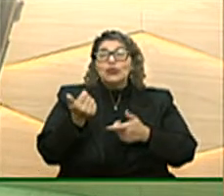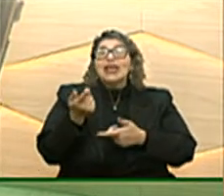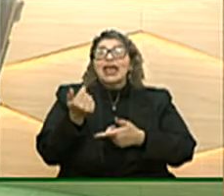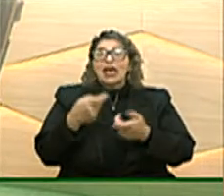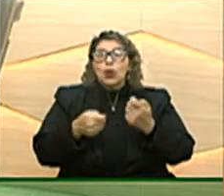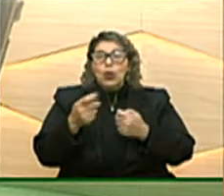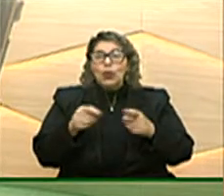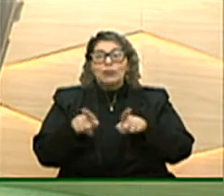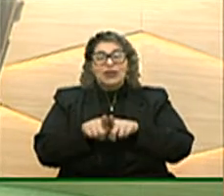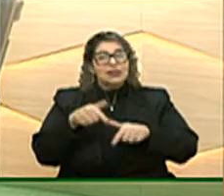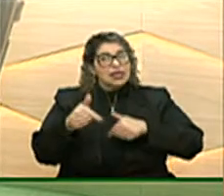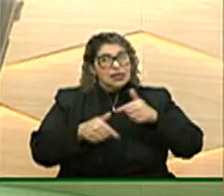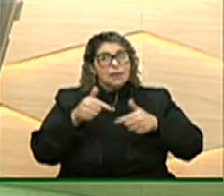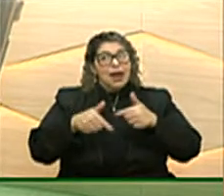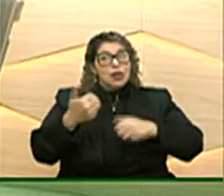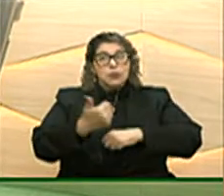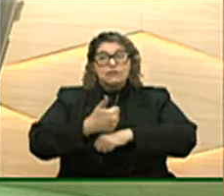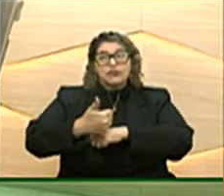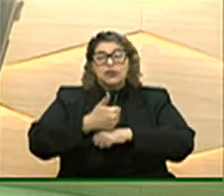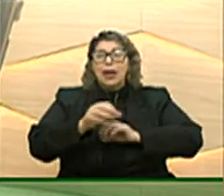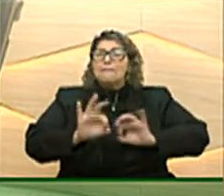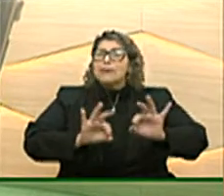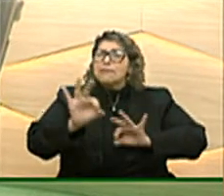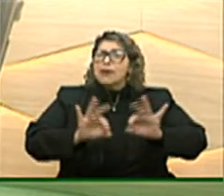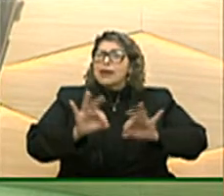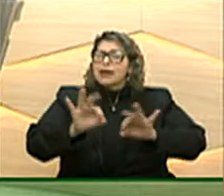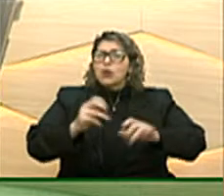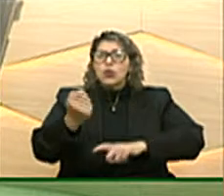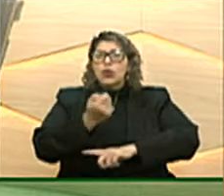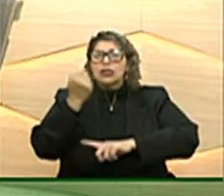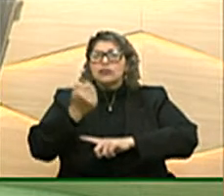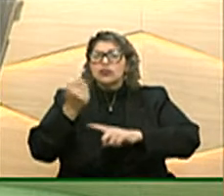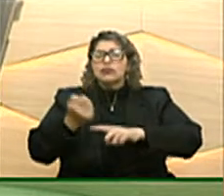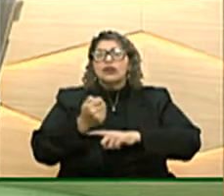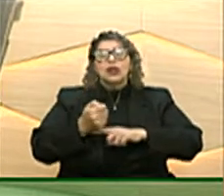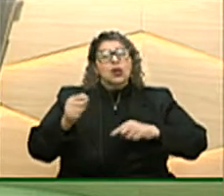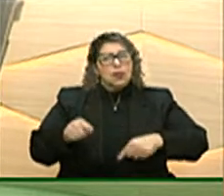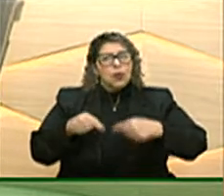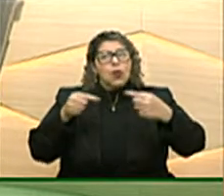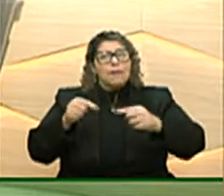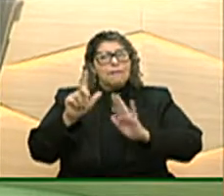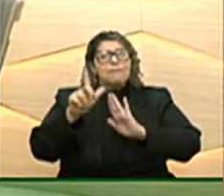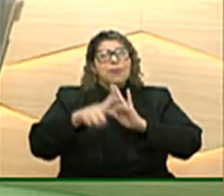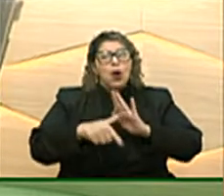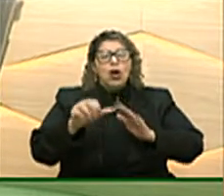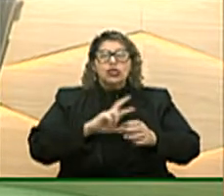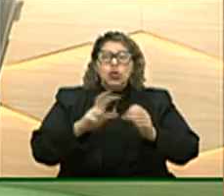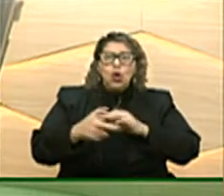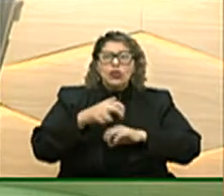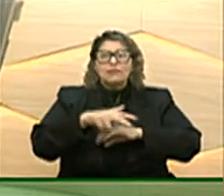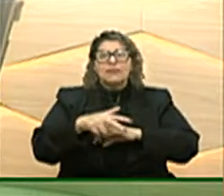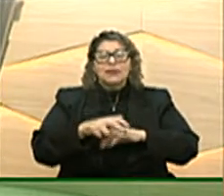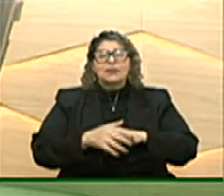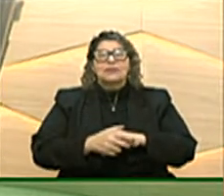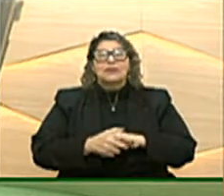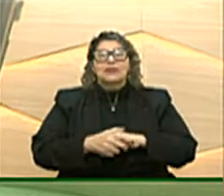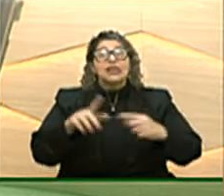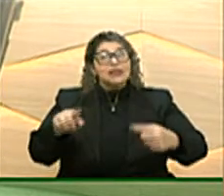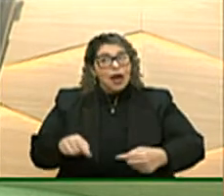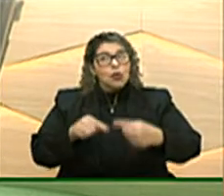Grisa e a Odicunha a preparar o Rio Grande do Sul para o desafio pós-pandemia e o desafio da competitividade presidente